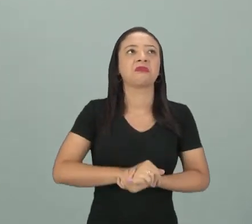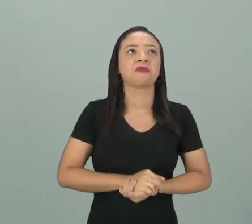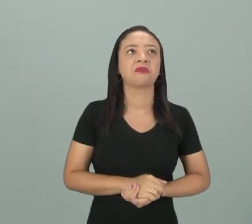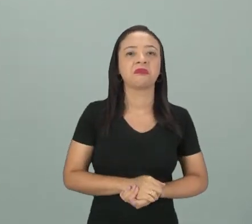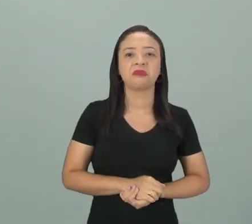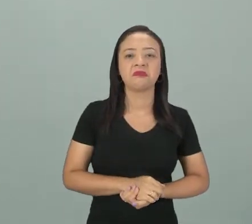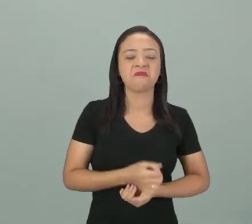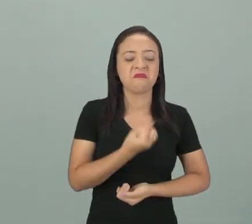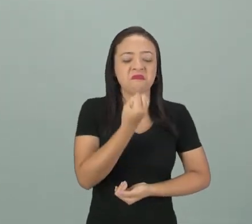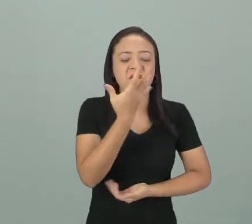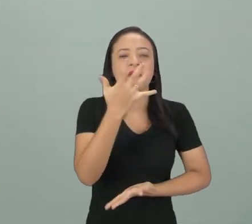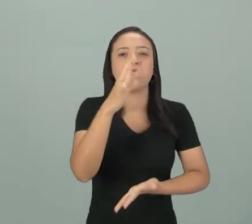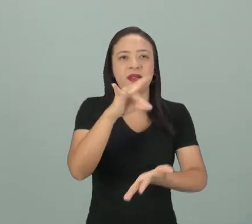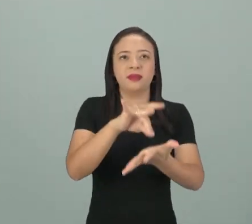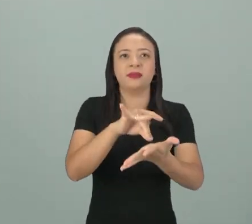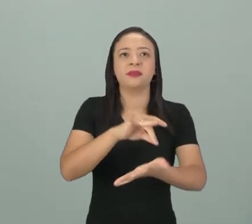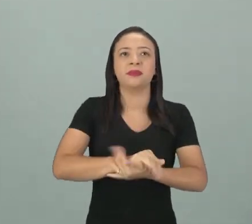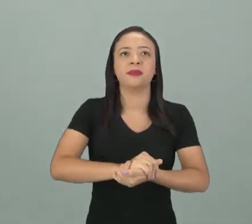Muito gostoso.